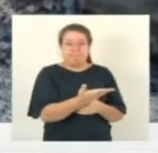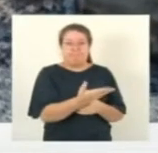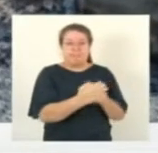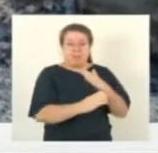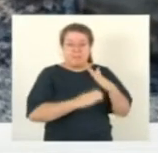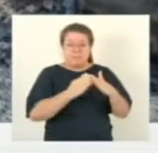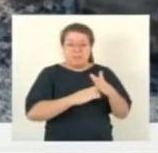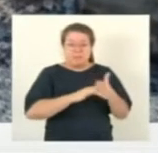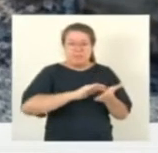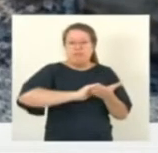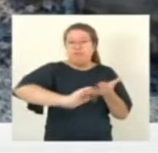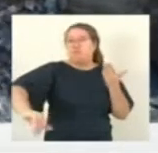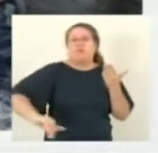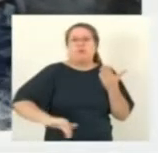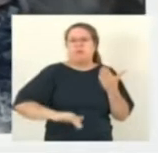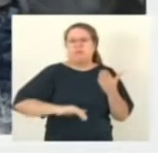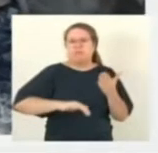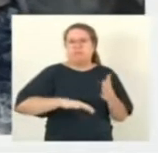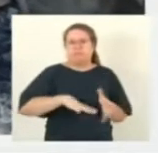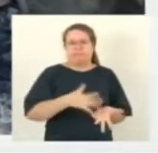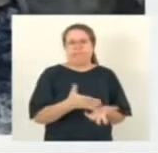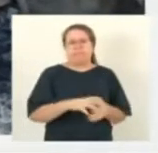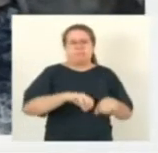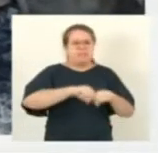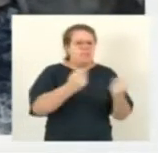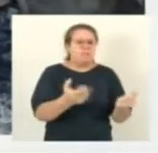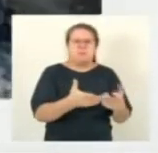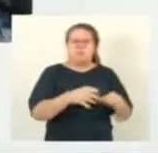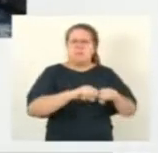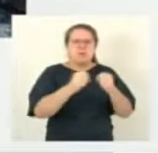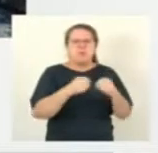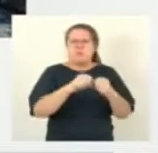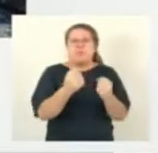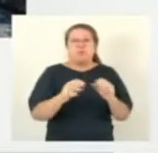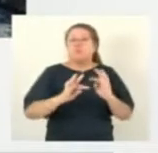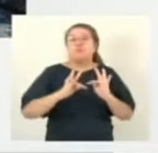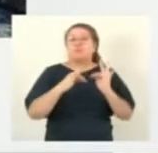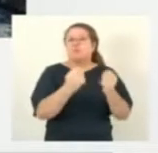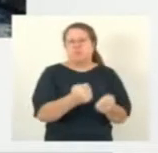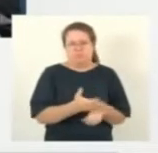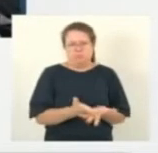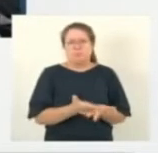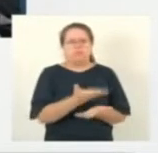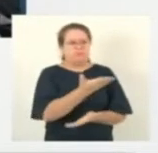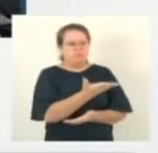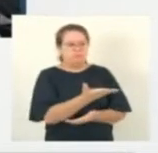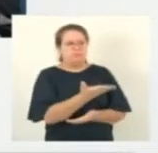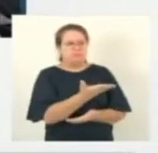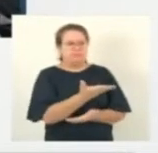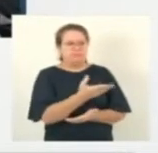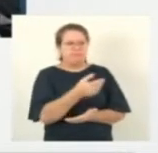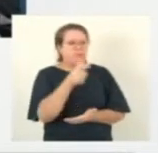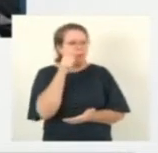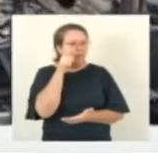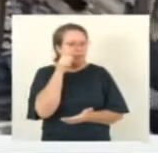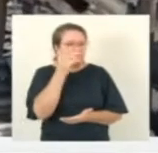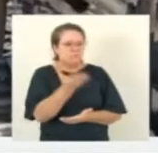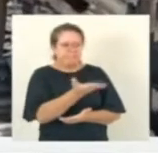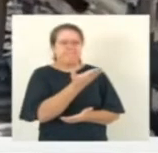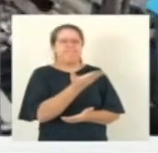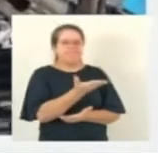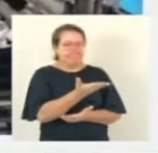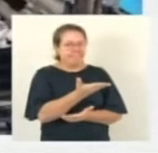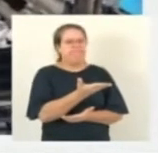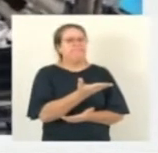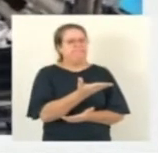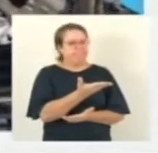Tem como... aí. São as casas dos produtores rurais. Preste atenção como é que está a situação